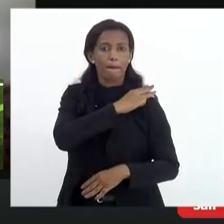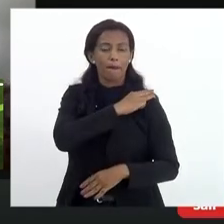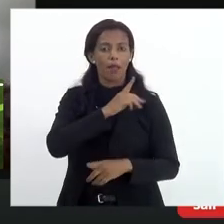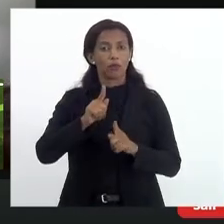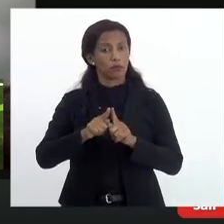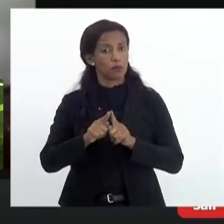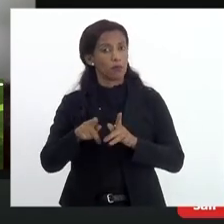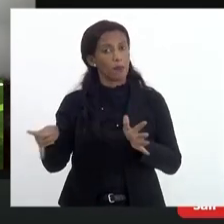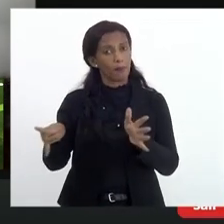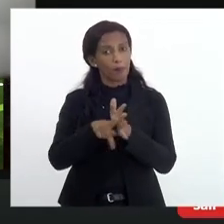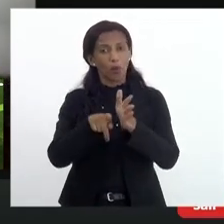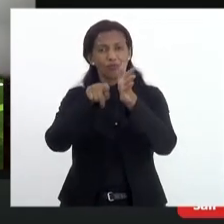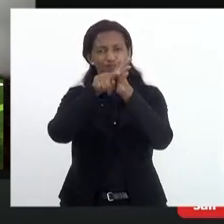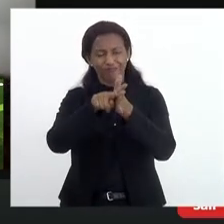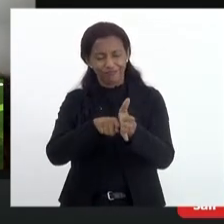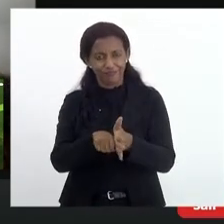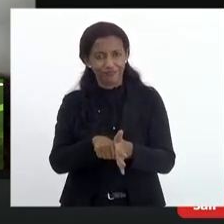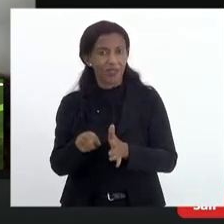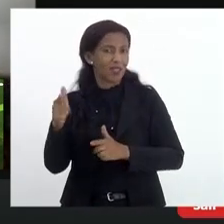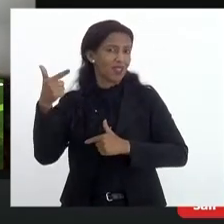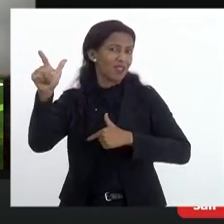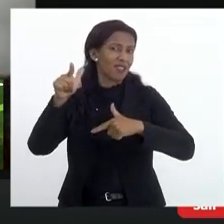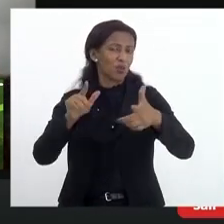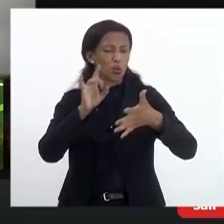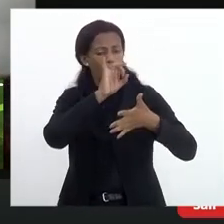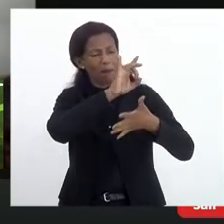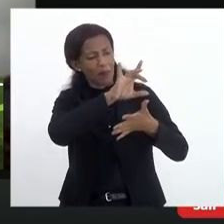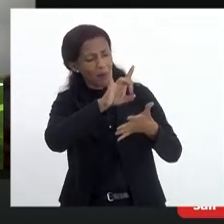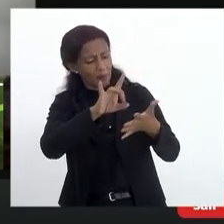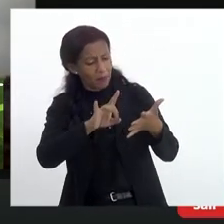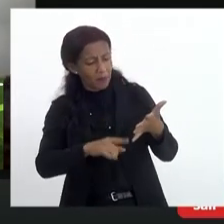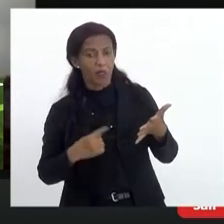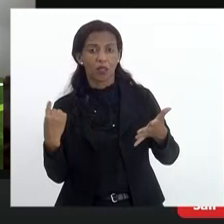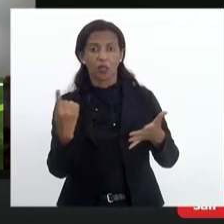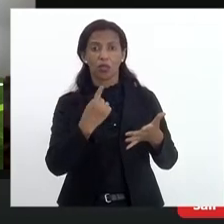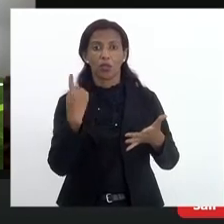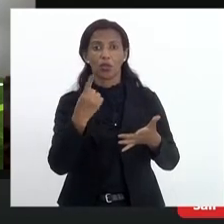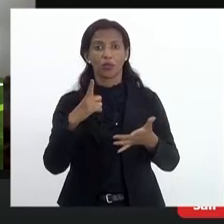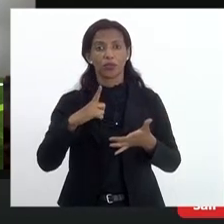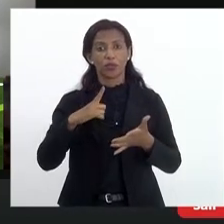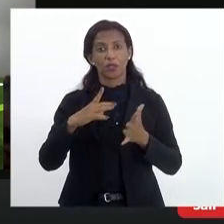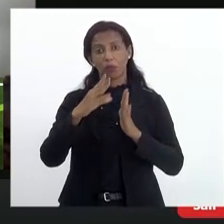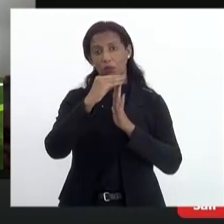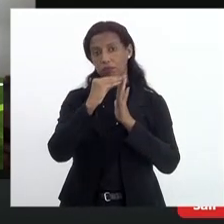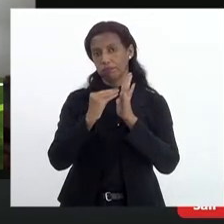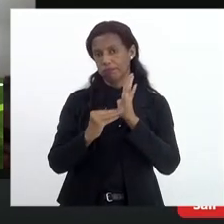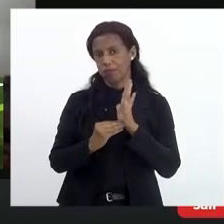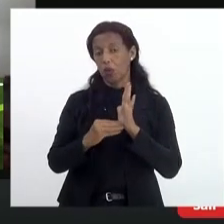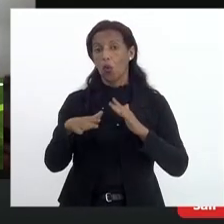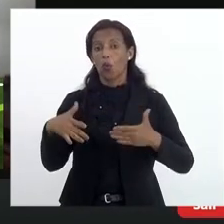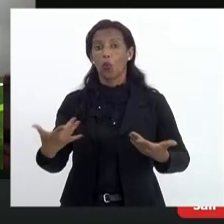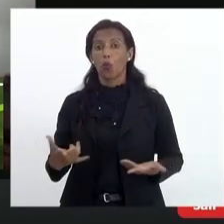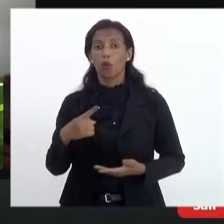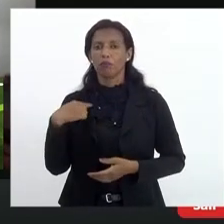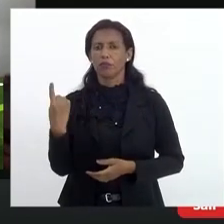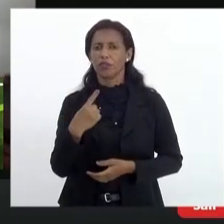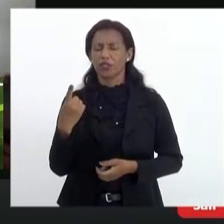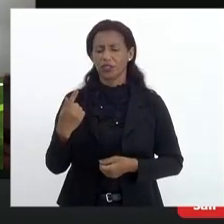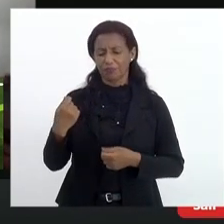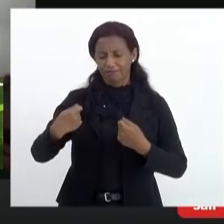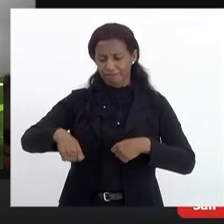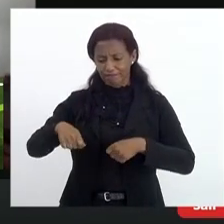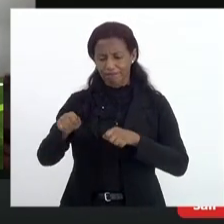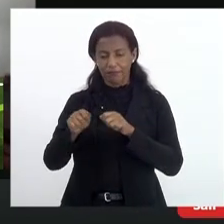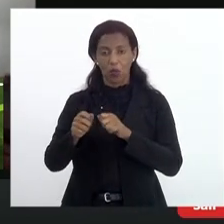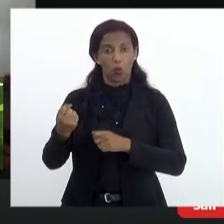isso também faz parte da inspeção, entre outras ações que nós temos durante o ano, nós temos um calendário, quando a gente tem que realizar isso, já